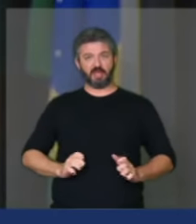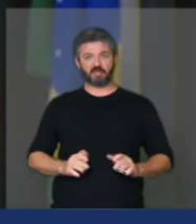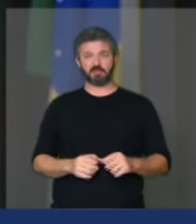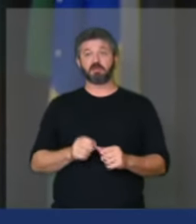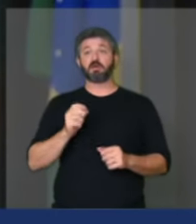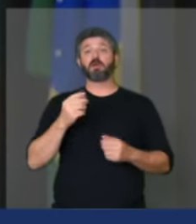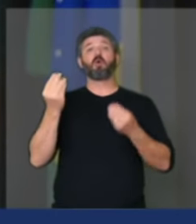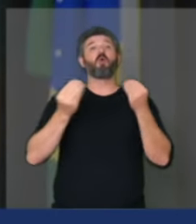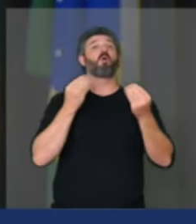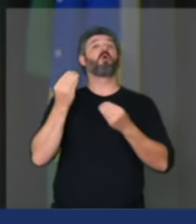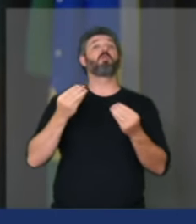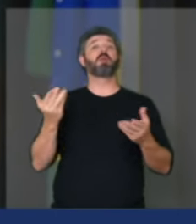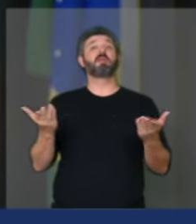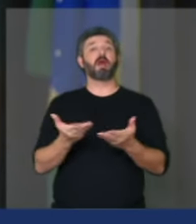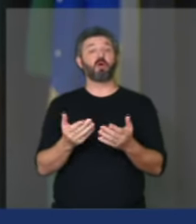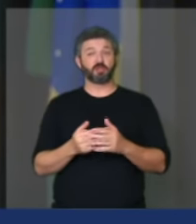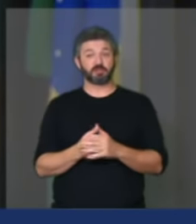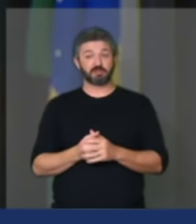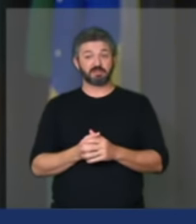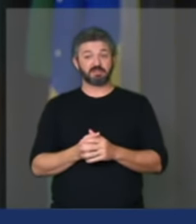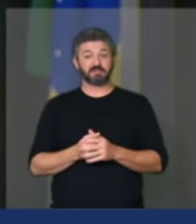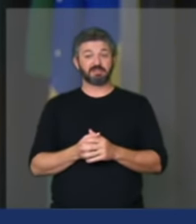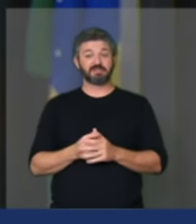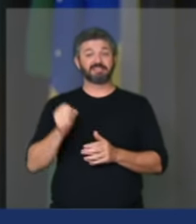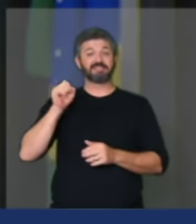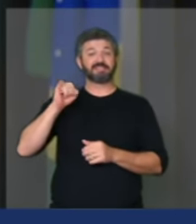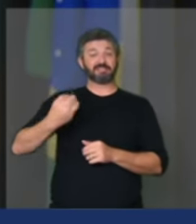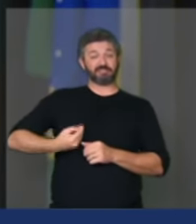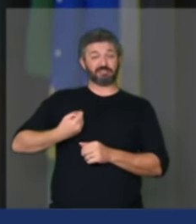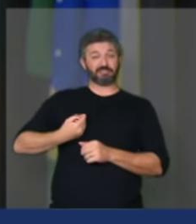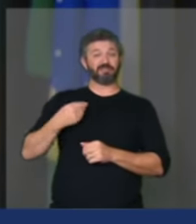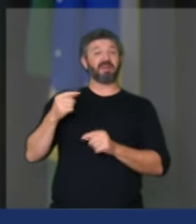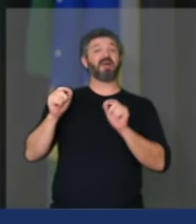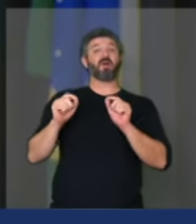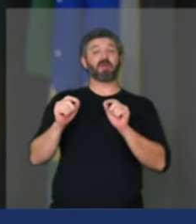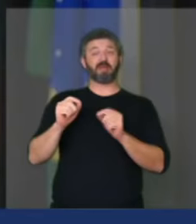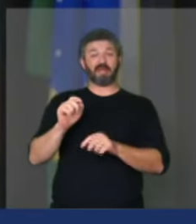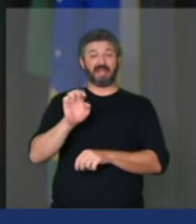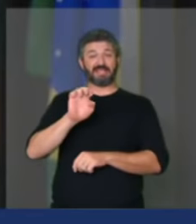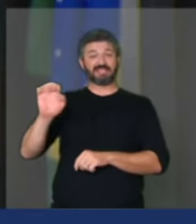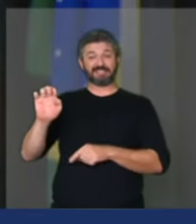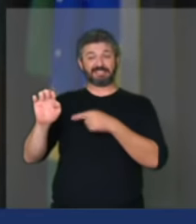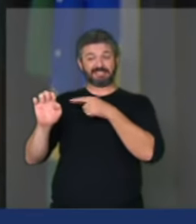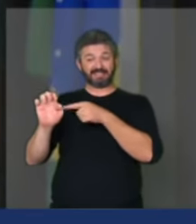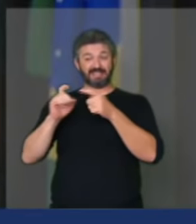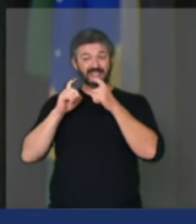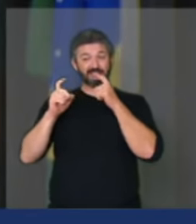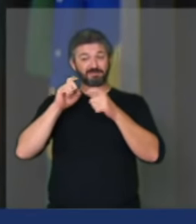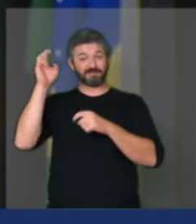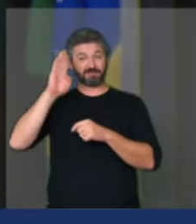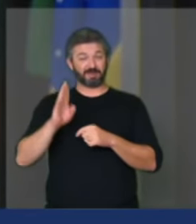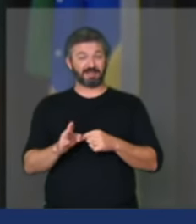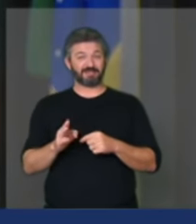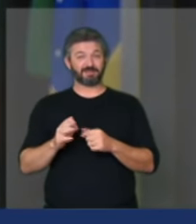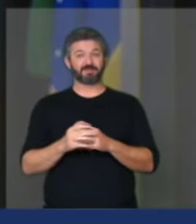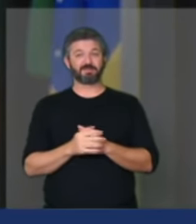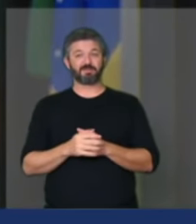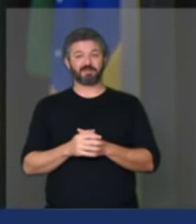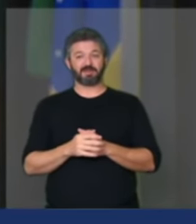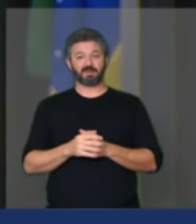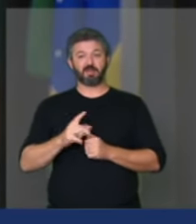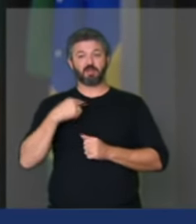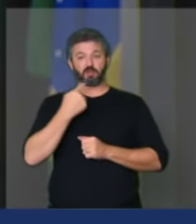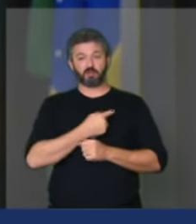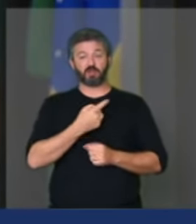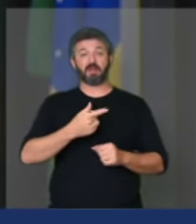como estaríamos hoje se estivesse a esquerda administrando o Brasil estaríamos